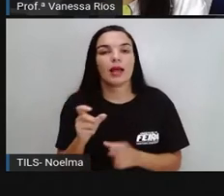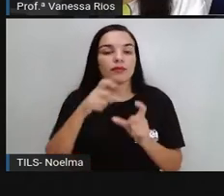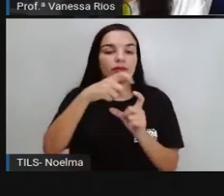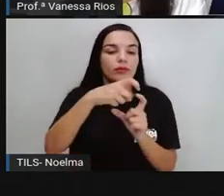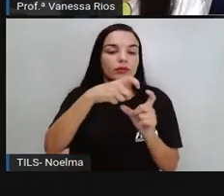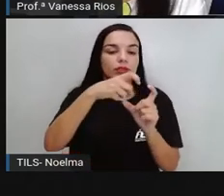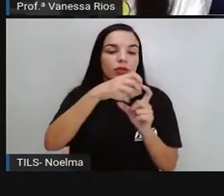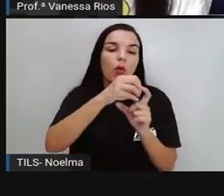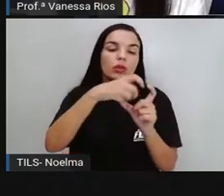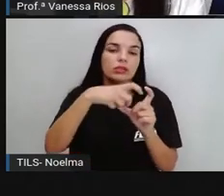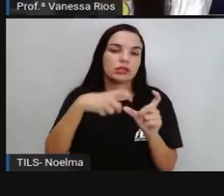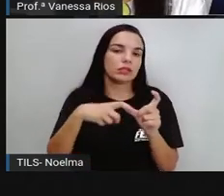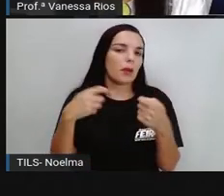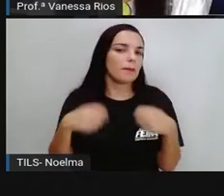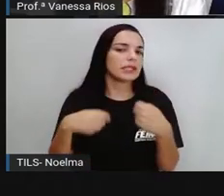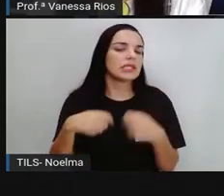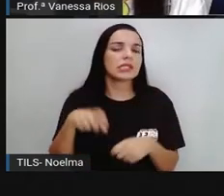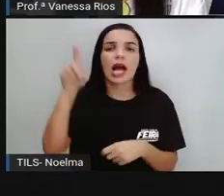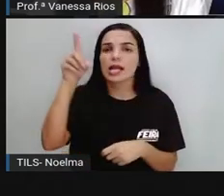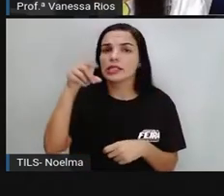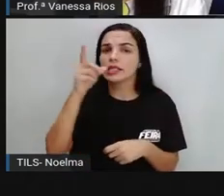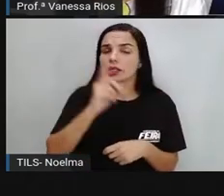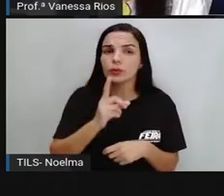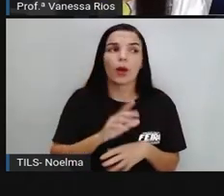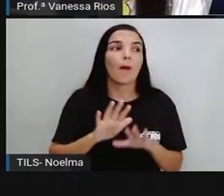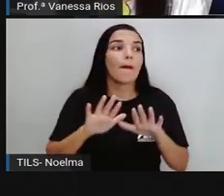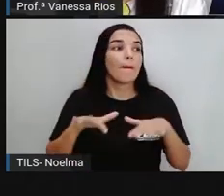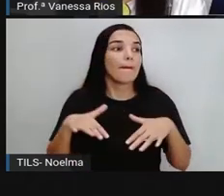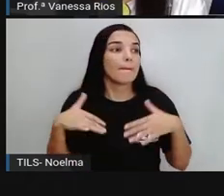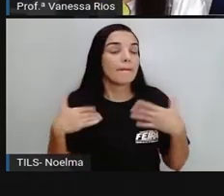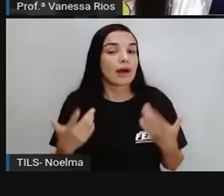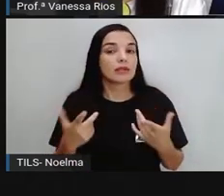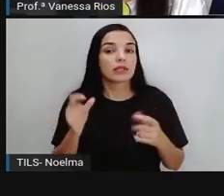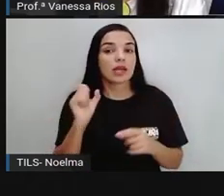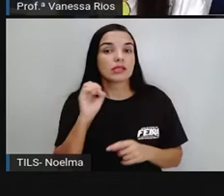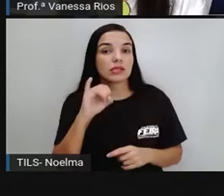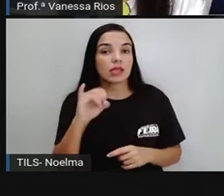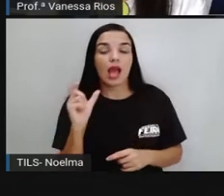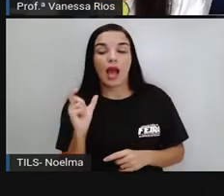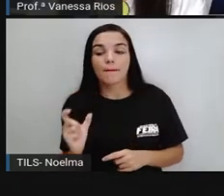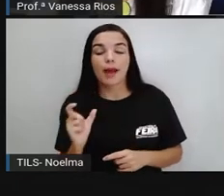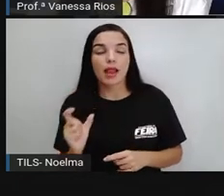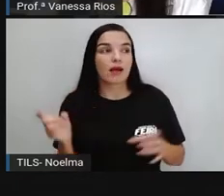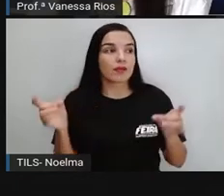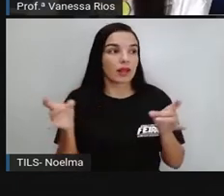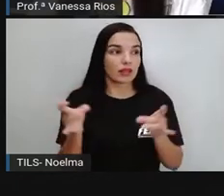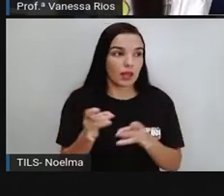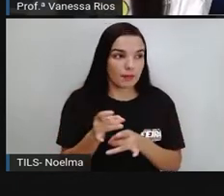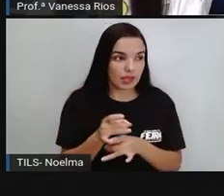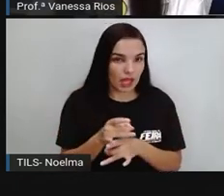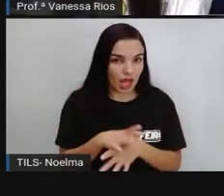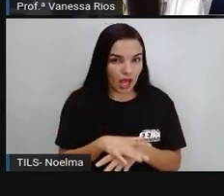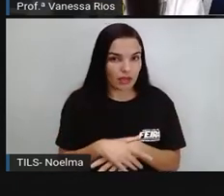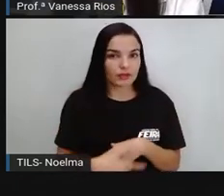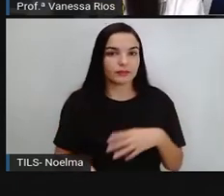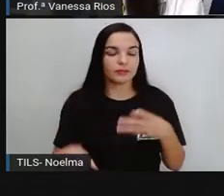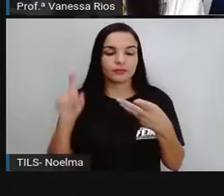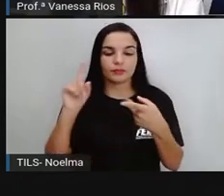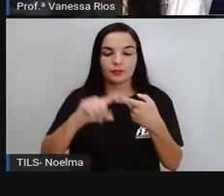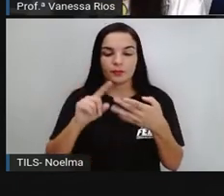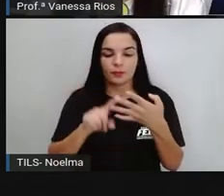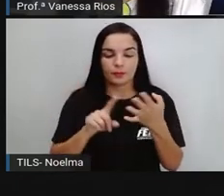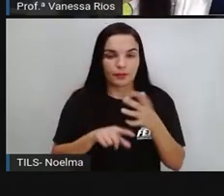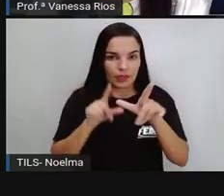agudo, também não sendo necessária a presença do acento circunflexo. Então, as palavras com as terminações nessas